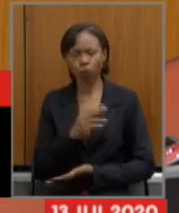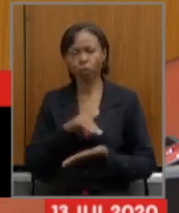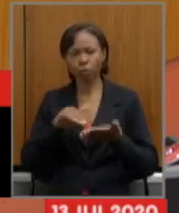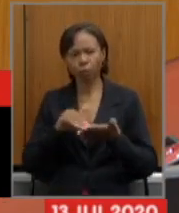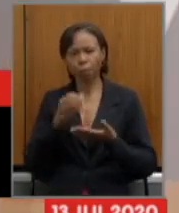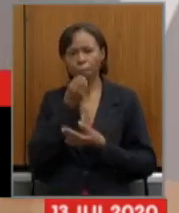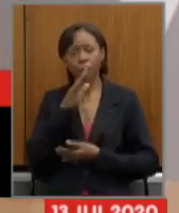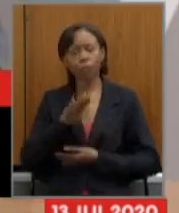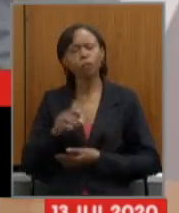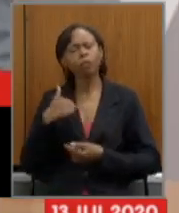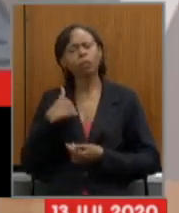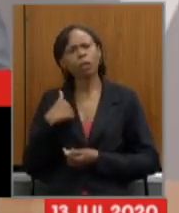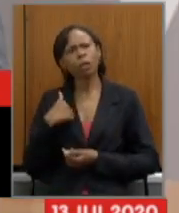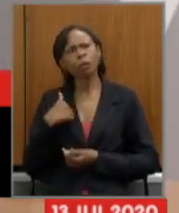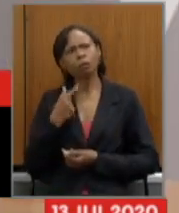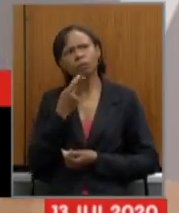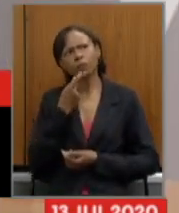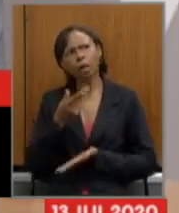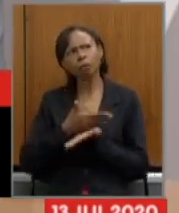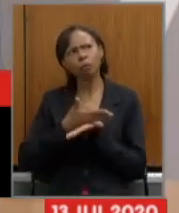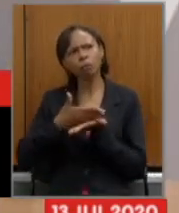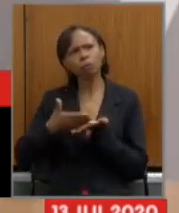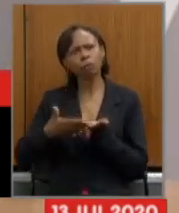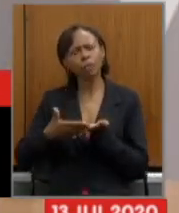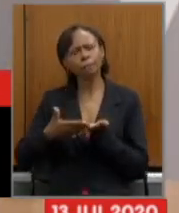eu começo a minha fala dizendo